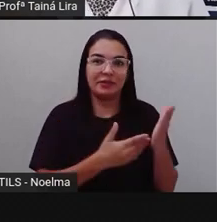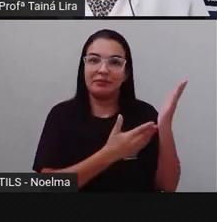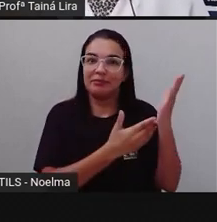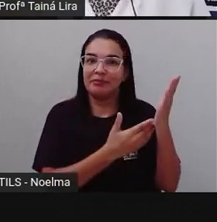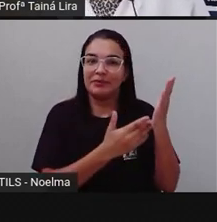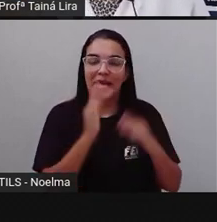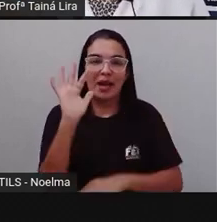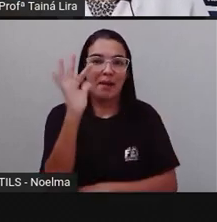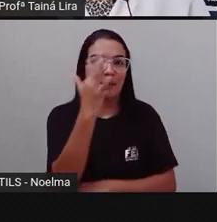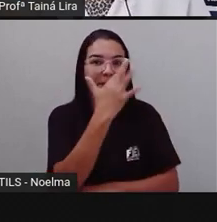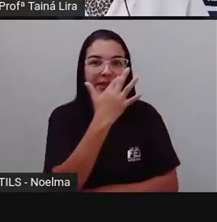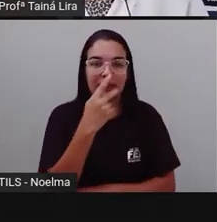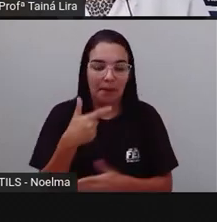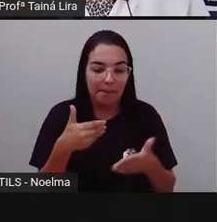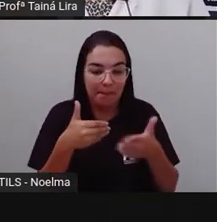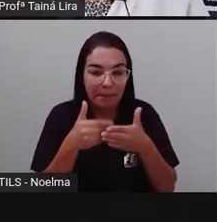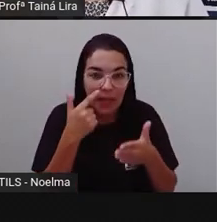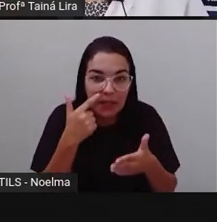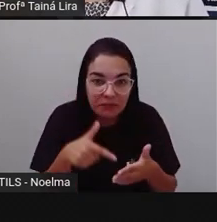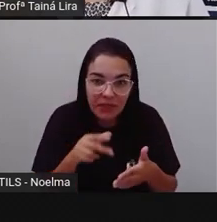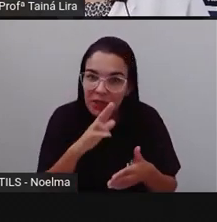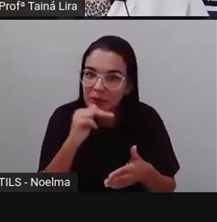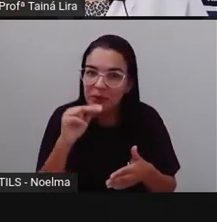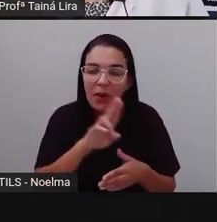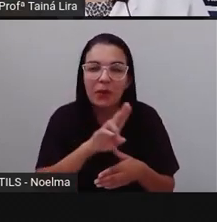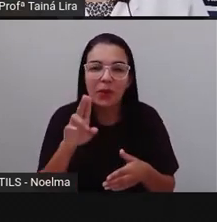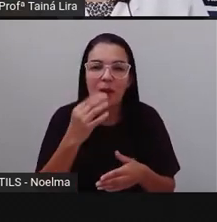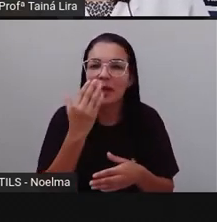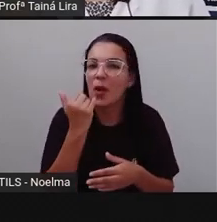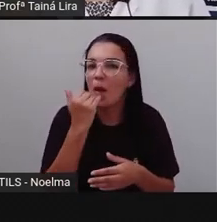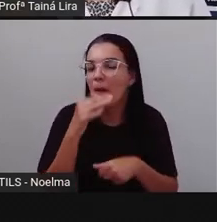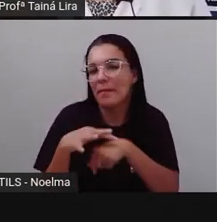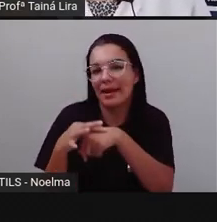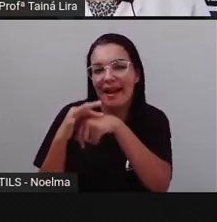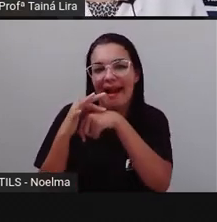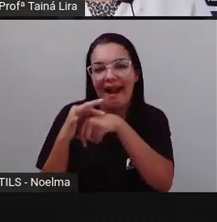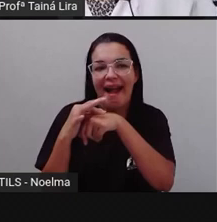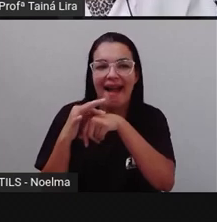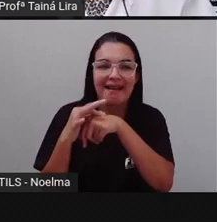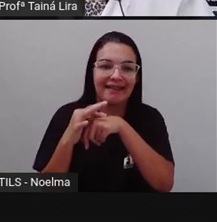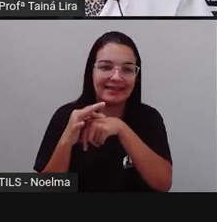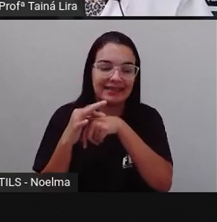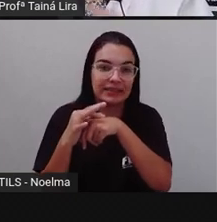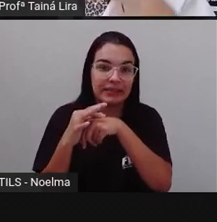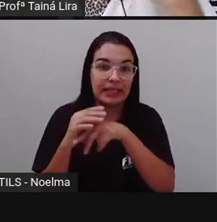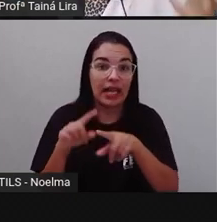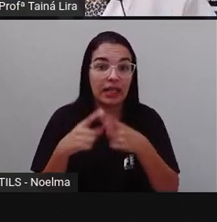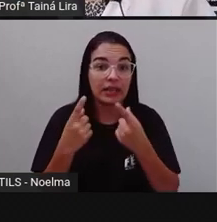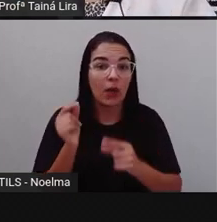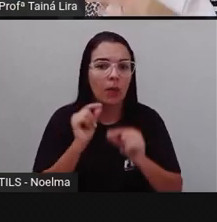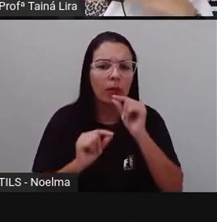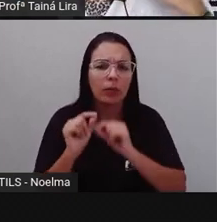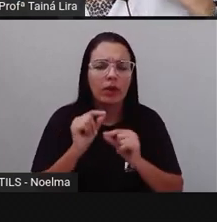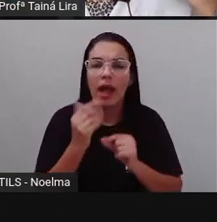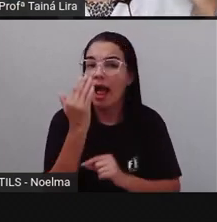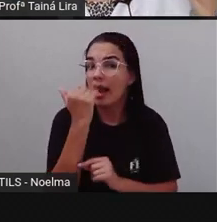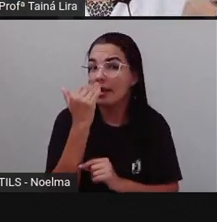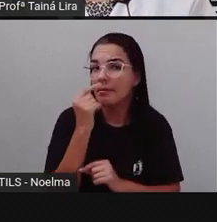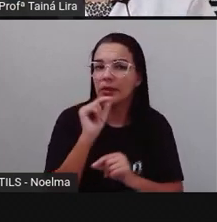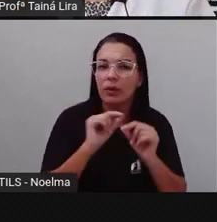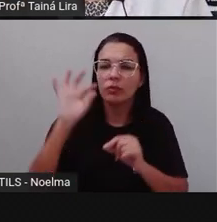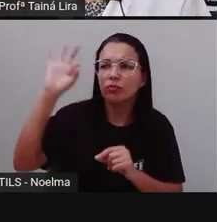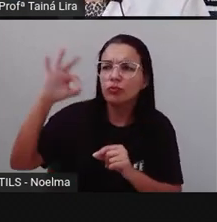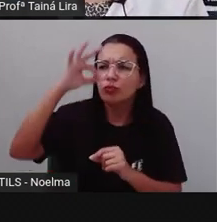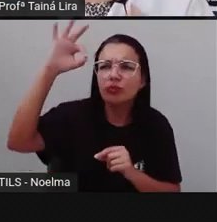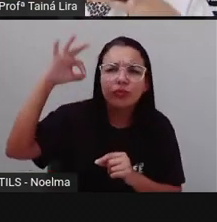de perto. Que é a planta carnívora. Não é verdade? Então, São plantas, né? Que se alimentam